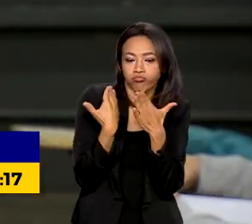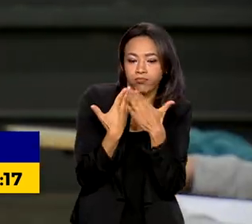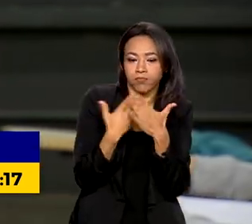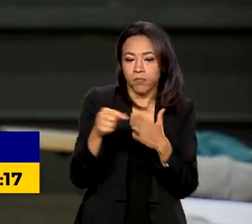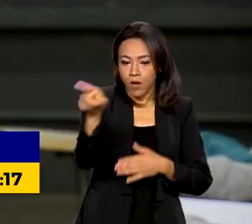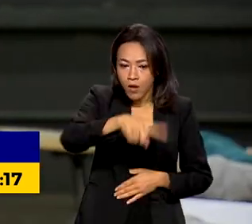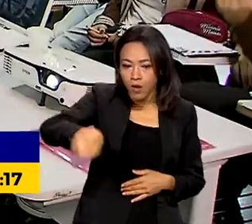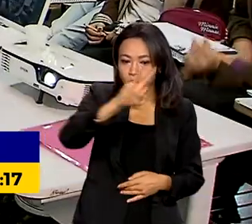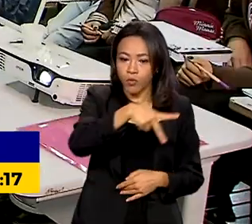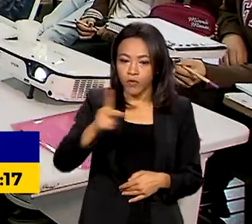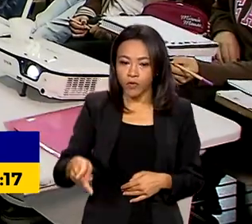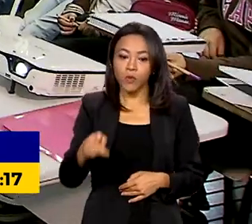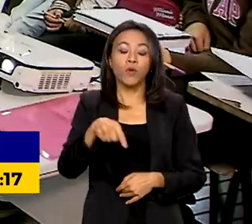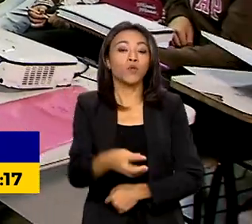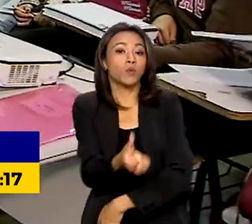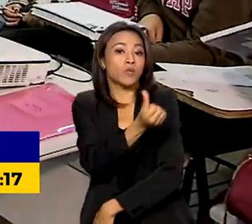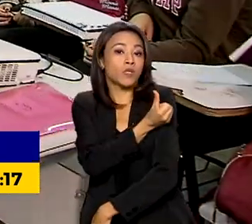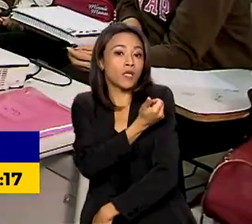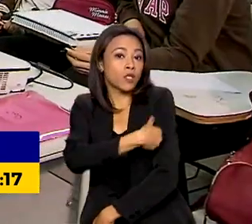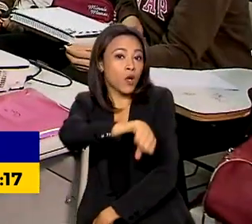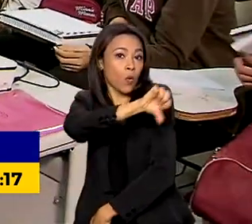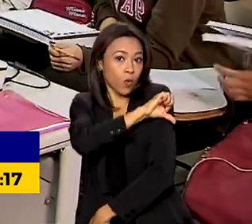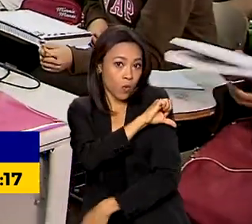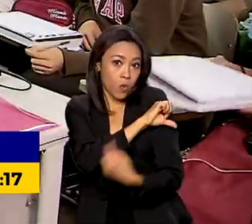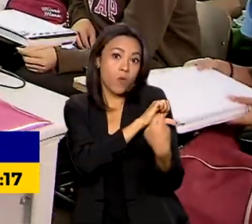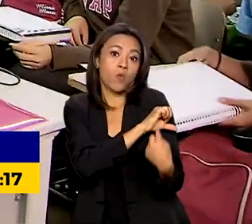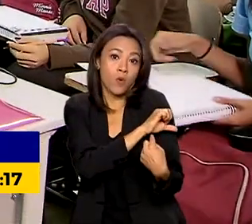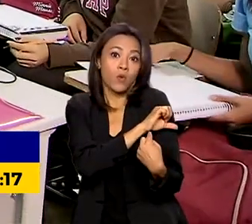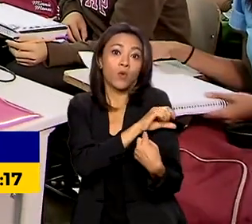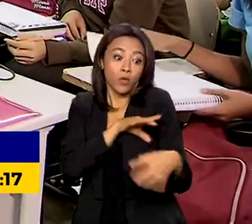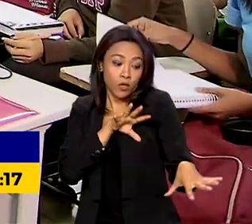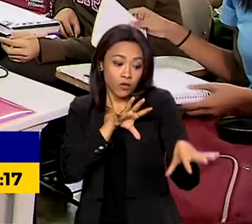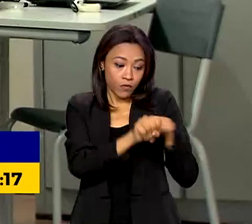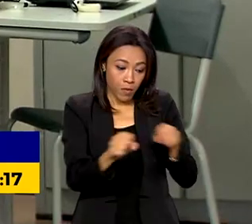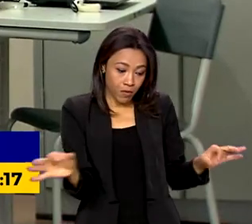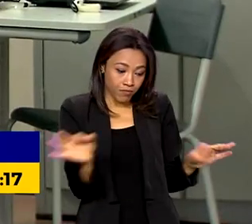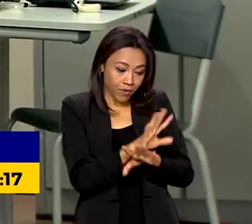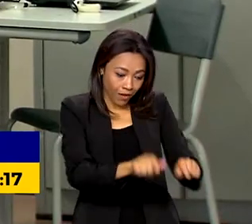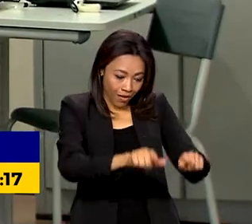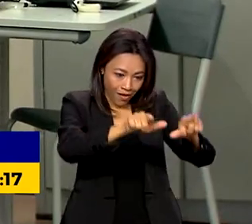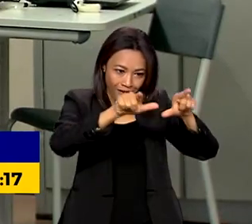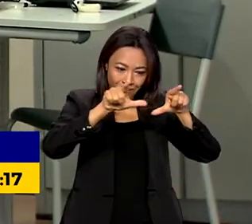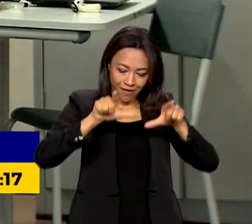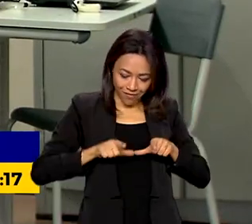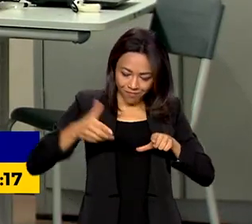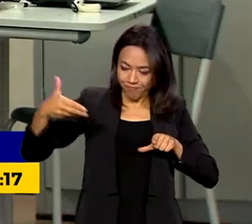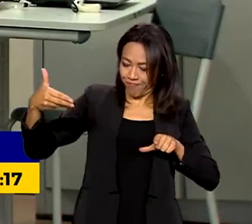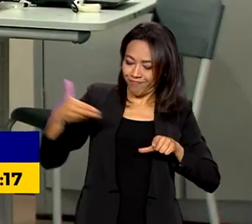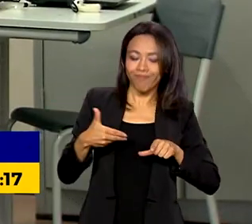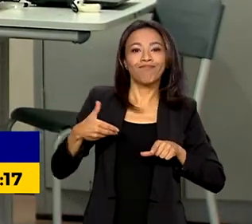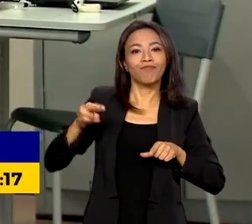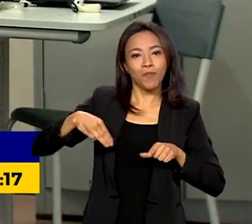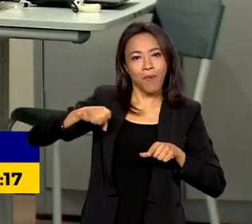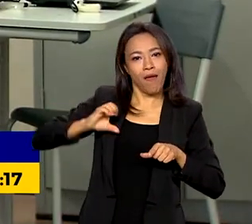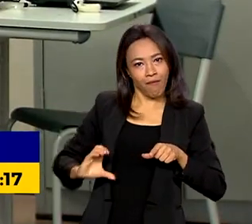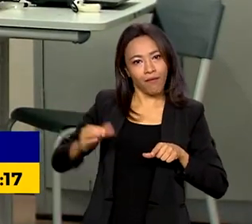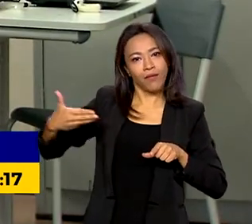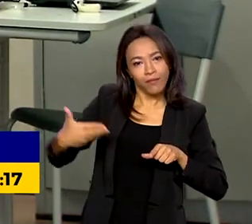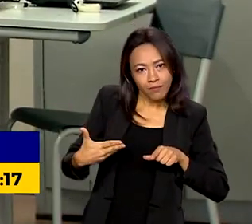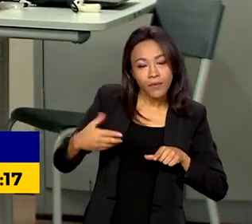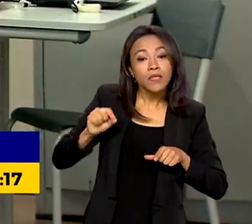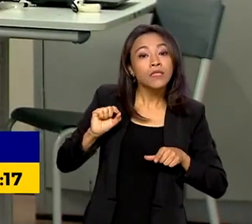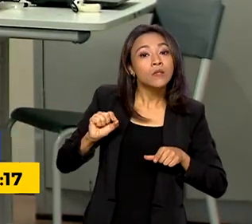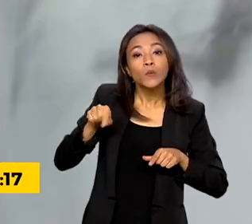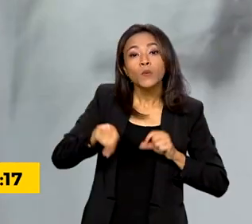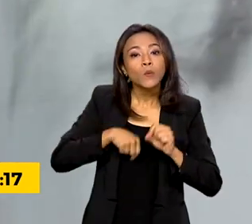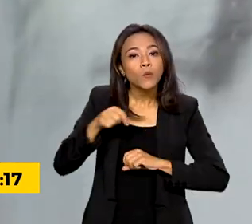pública do 6º ao 9º ano do ensino fundamental que concluírem o curso ganham certificação do MEC correspondente